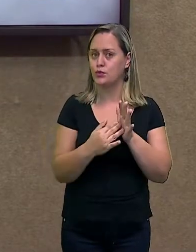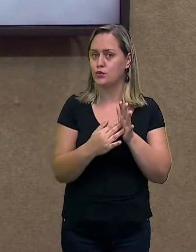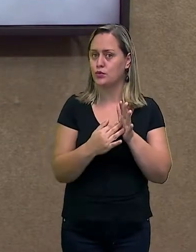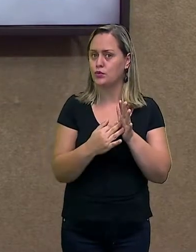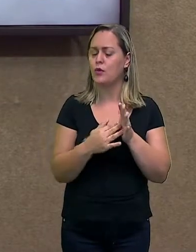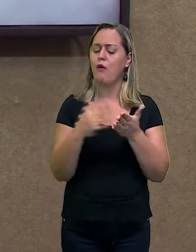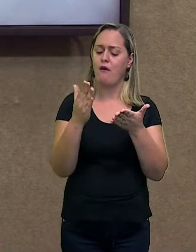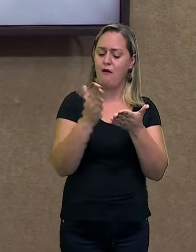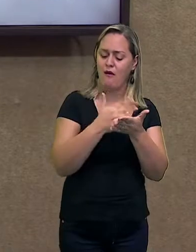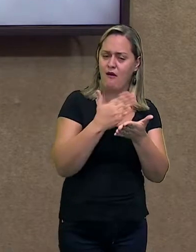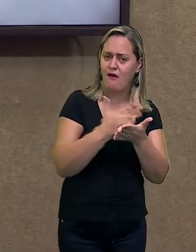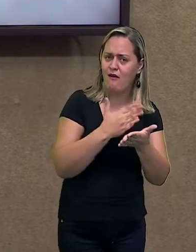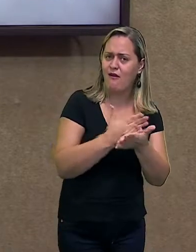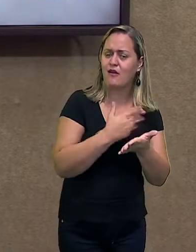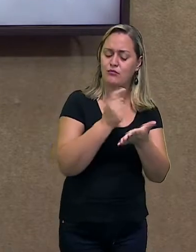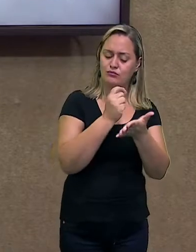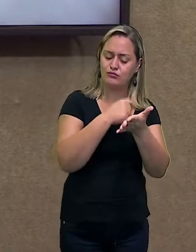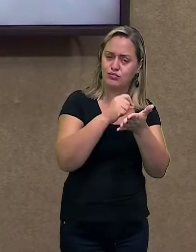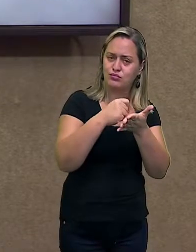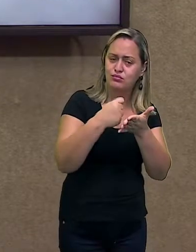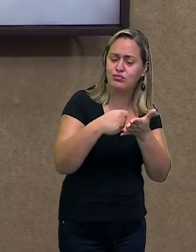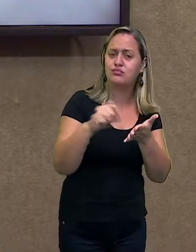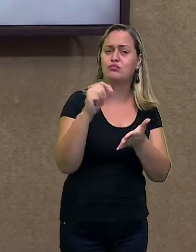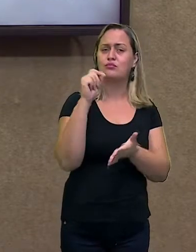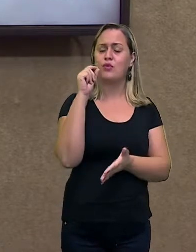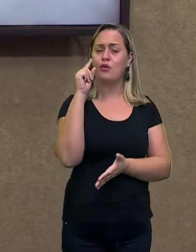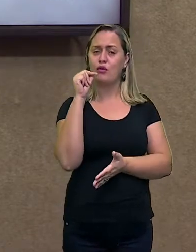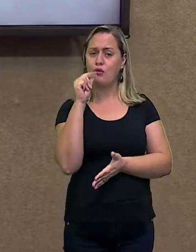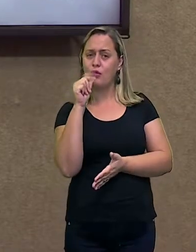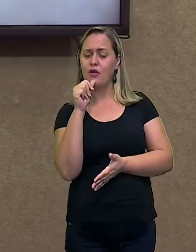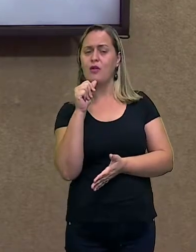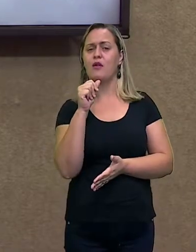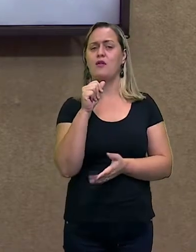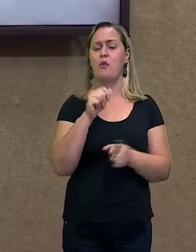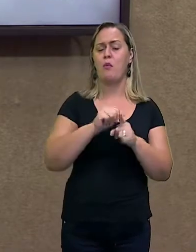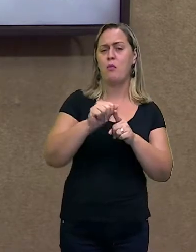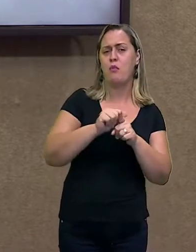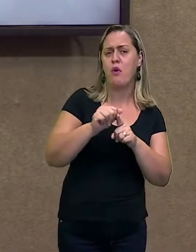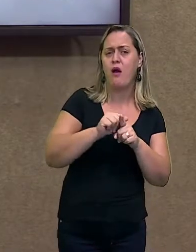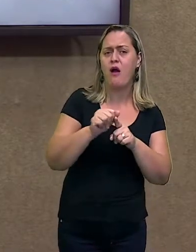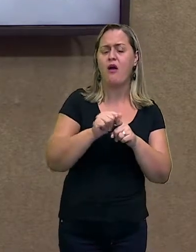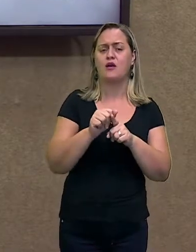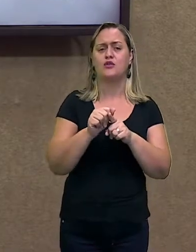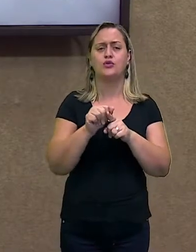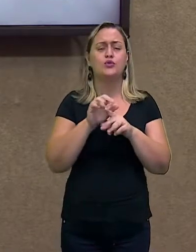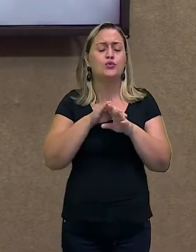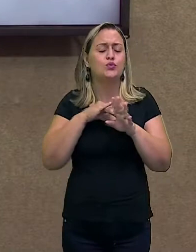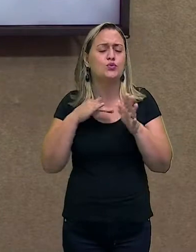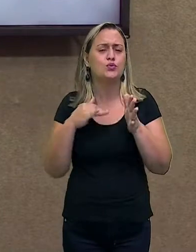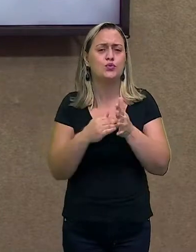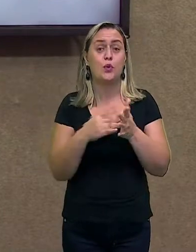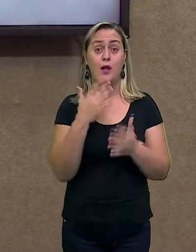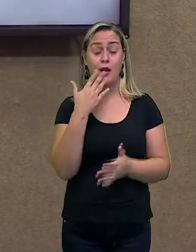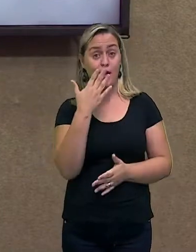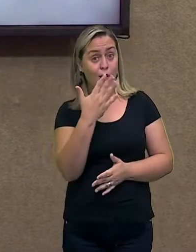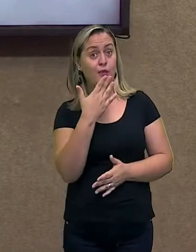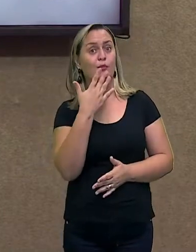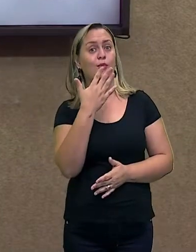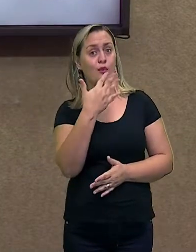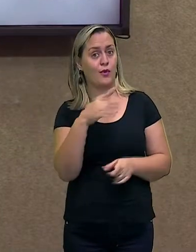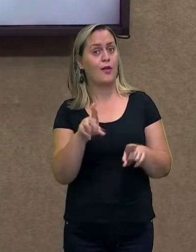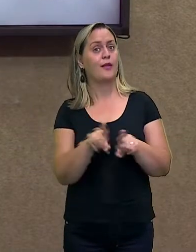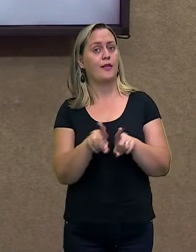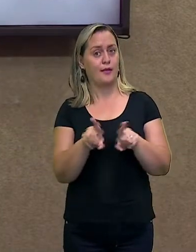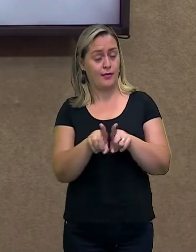caderno, com o material que você pegou lá na plataforma ou pegou na sua escola, seu lápis, lápis de cor, canetinha, enfim.